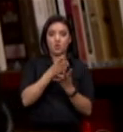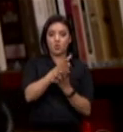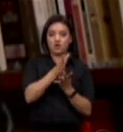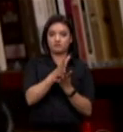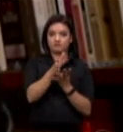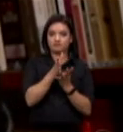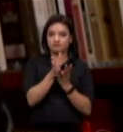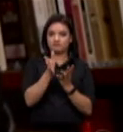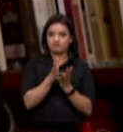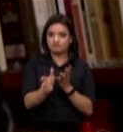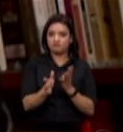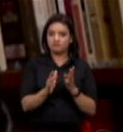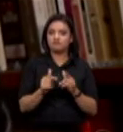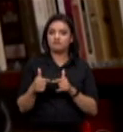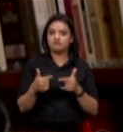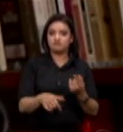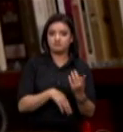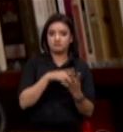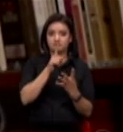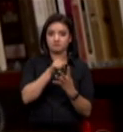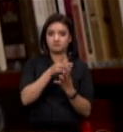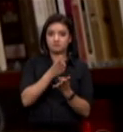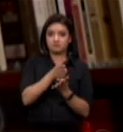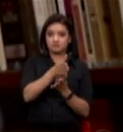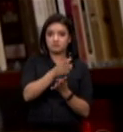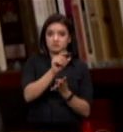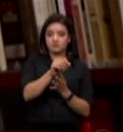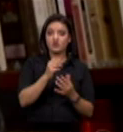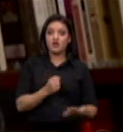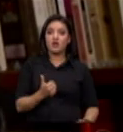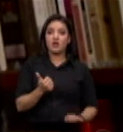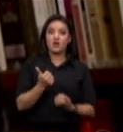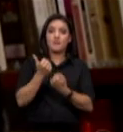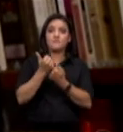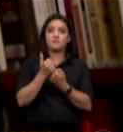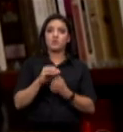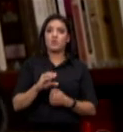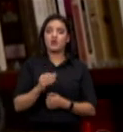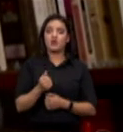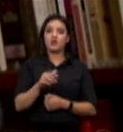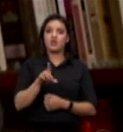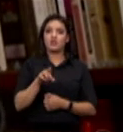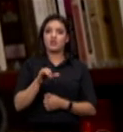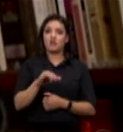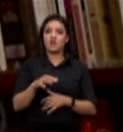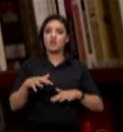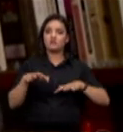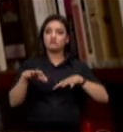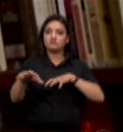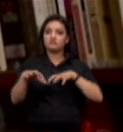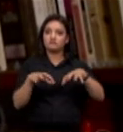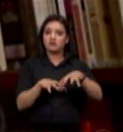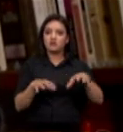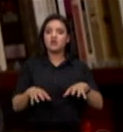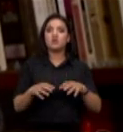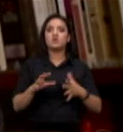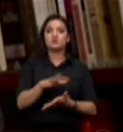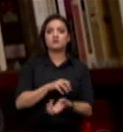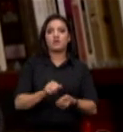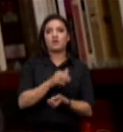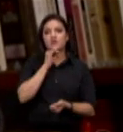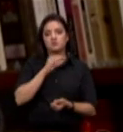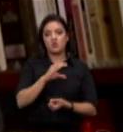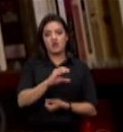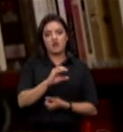atuação a primeira delas é o apoio as chamadas cadeias sustentáveis como por exemplo a do cacau do